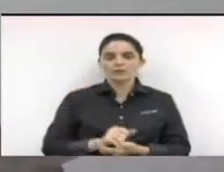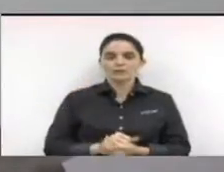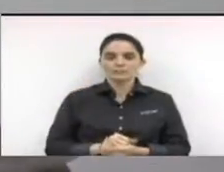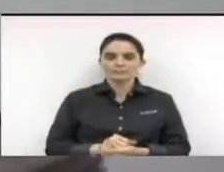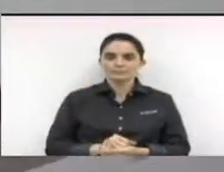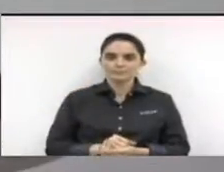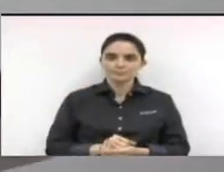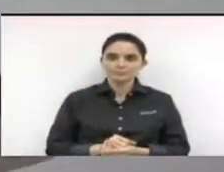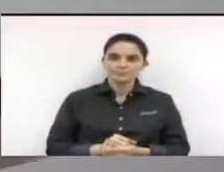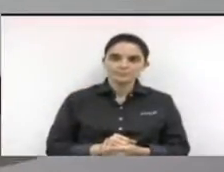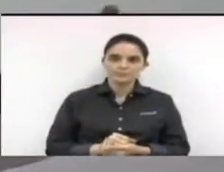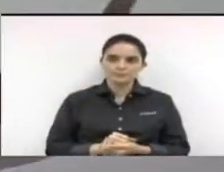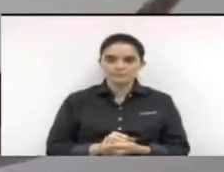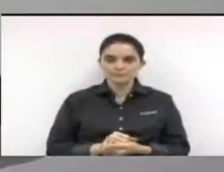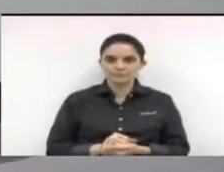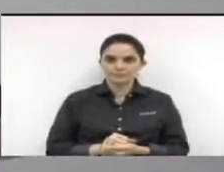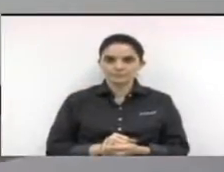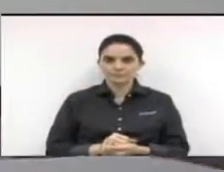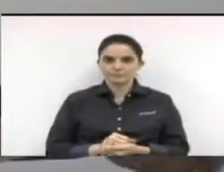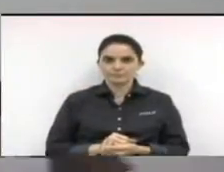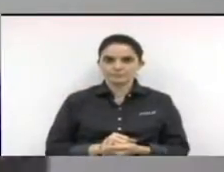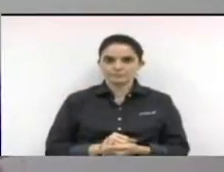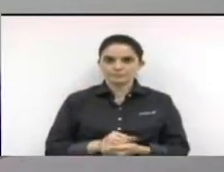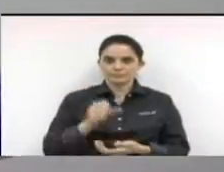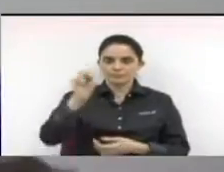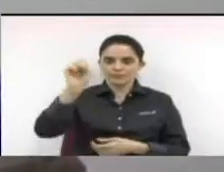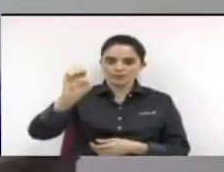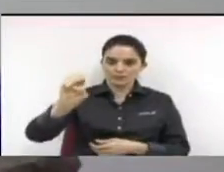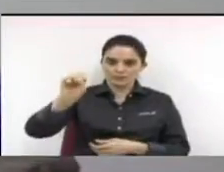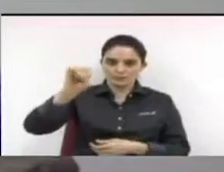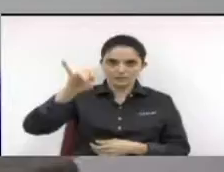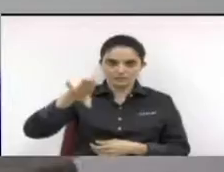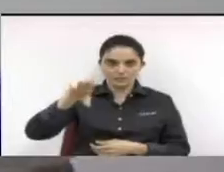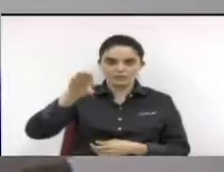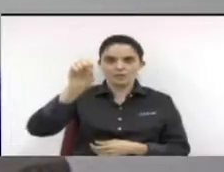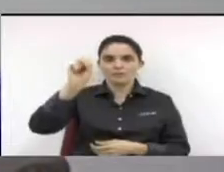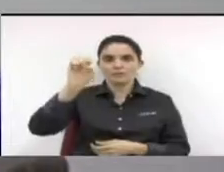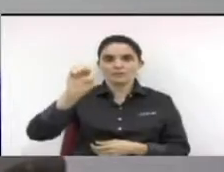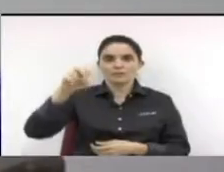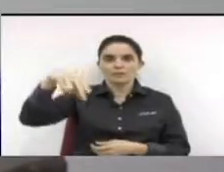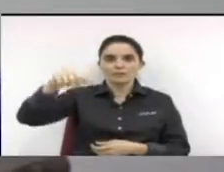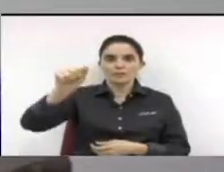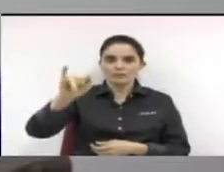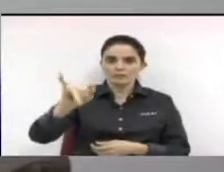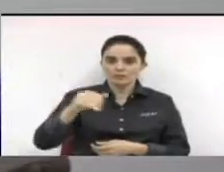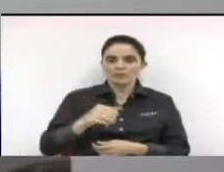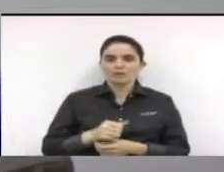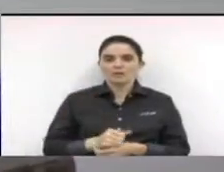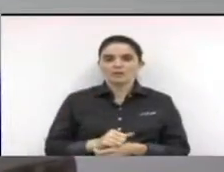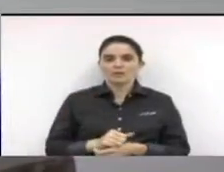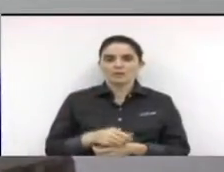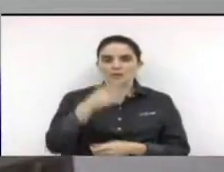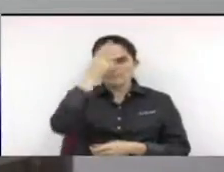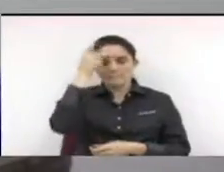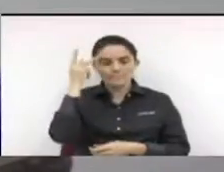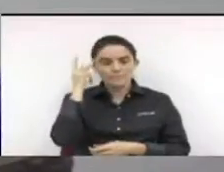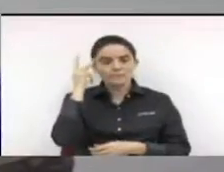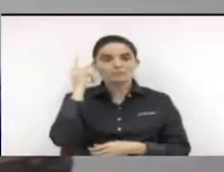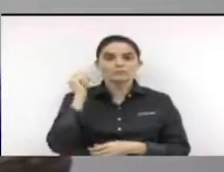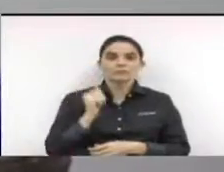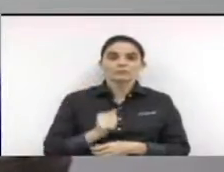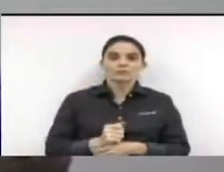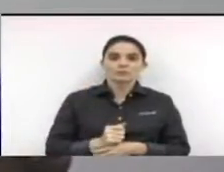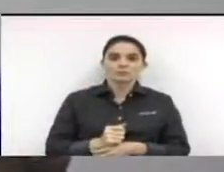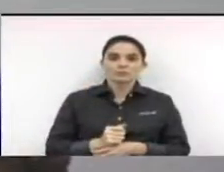FESP e demais representantes da FESP, Federação da Indústria do Estado de São Paulo, Mário Eduardo Cazão da